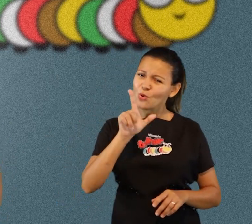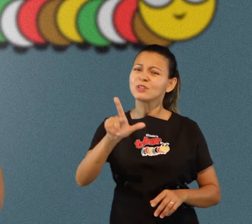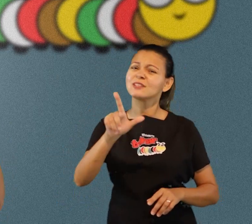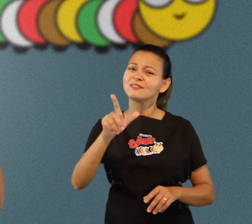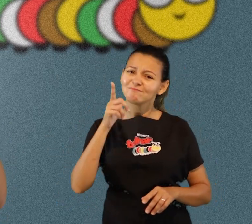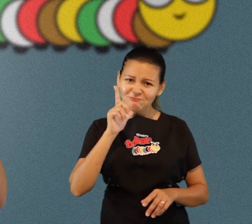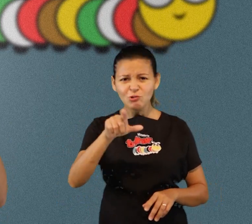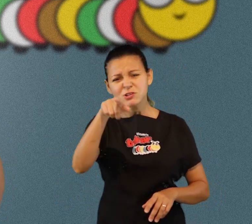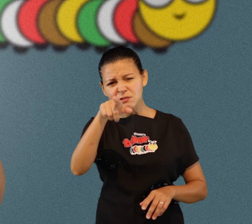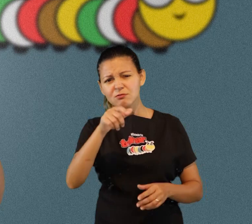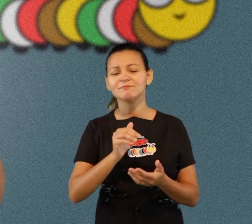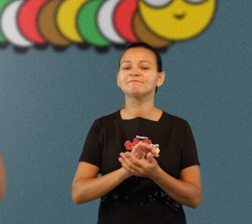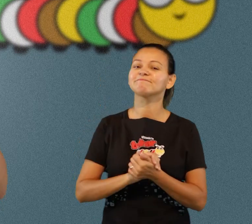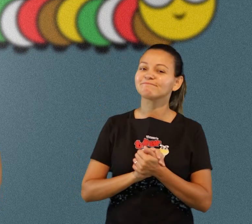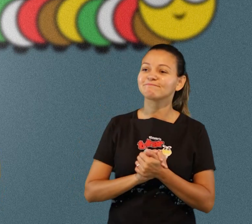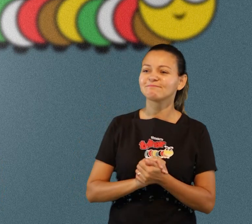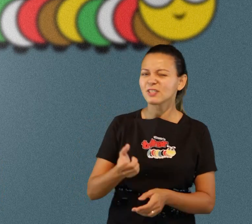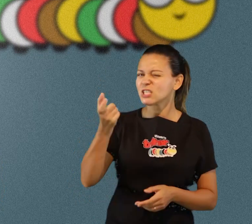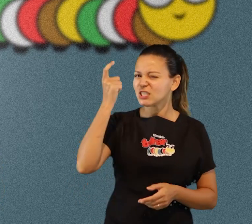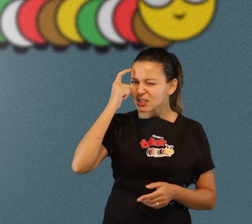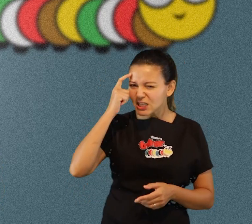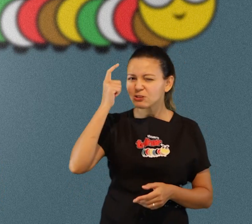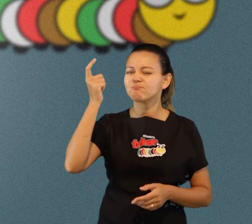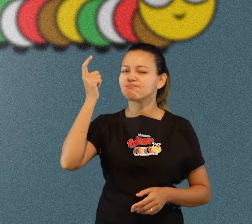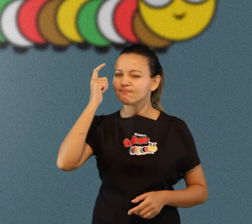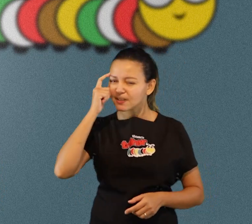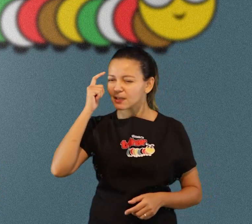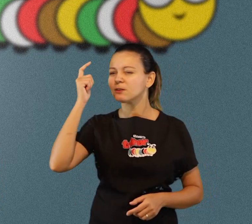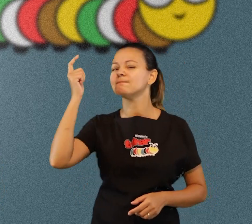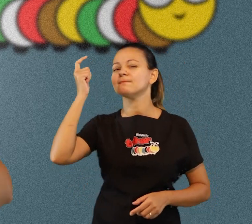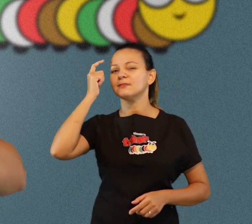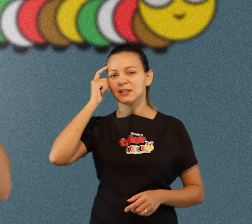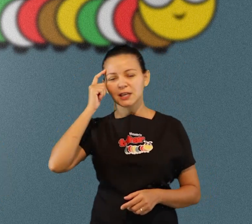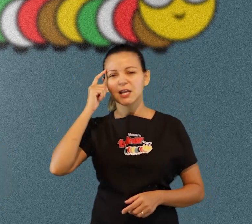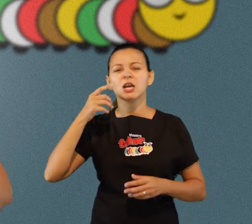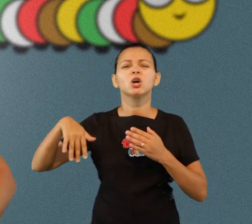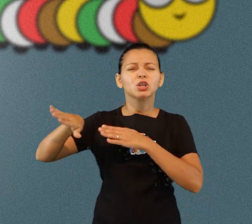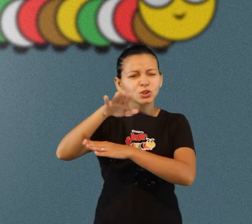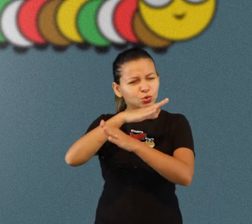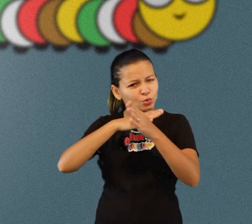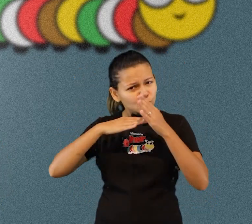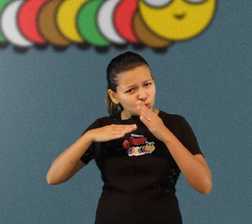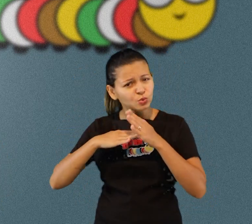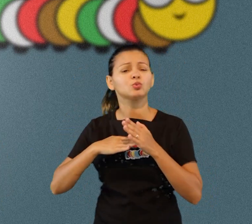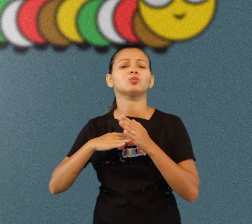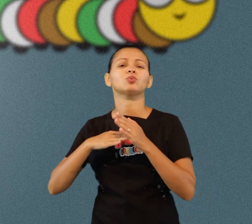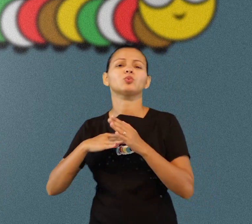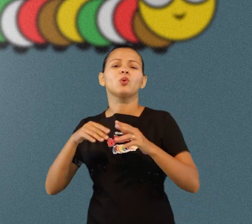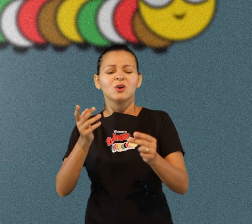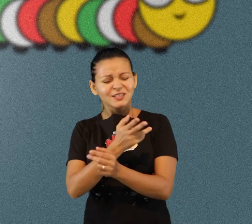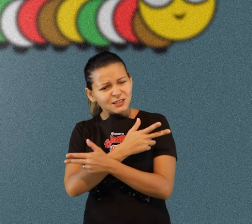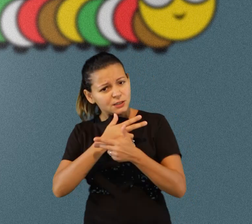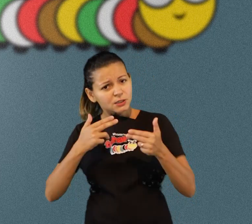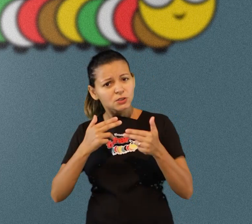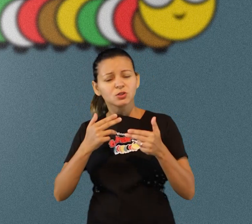voltou? tá aí? conseguiu falar? que bom! então decora esse versículo nessa semana e todos